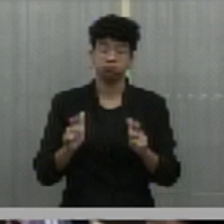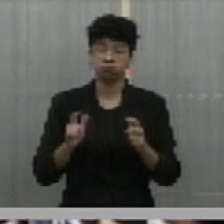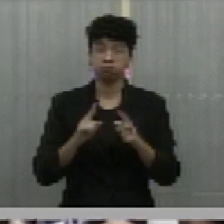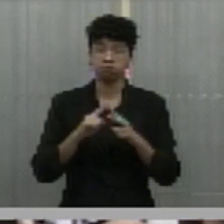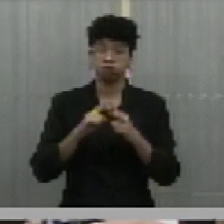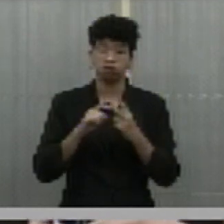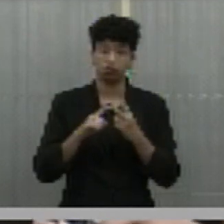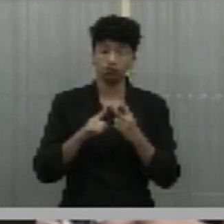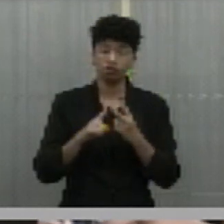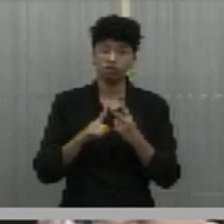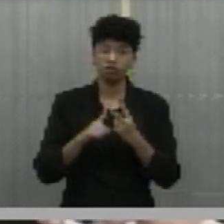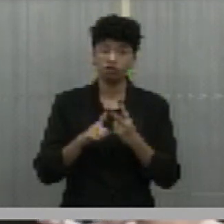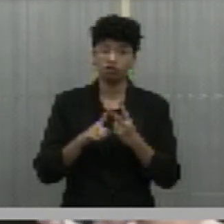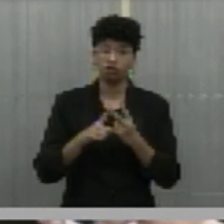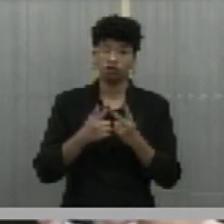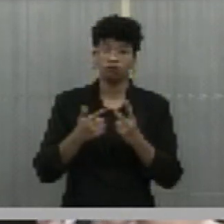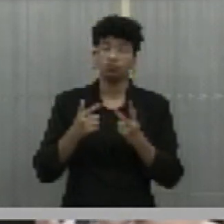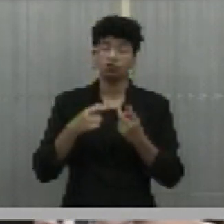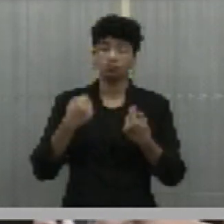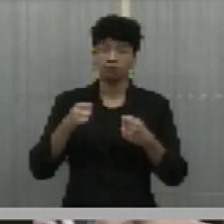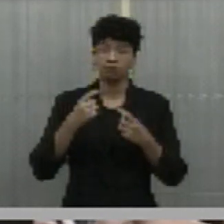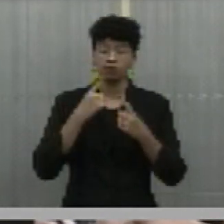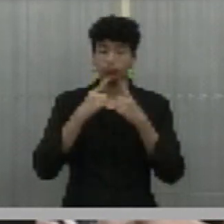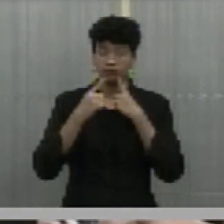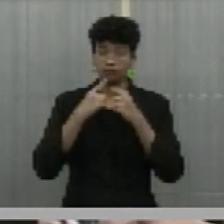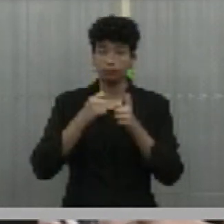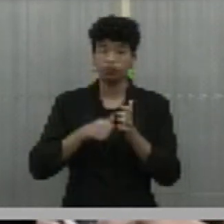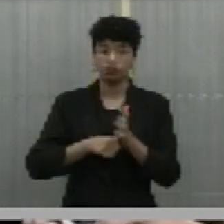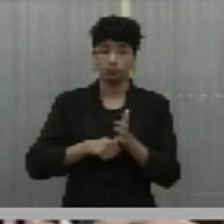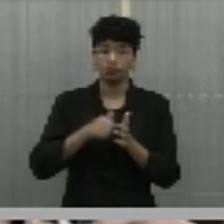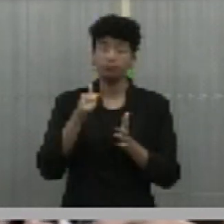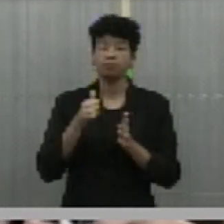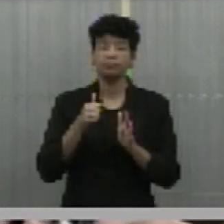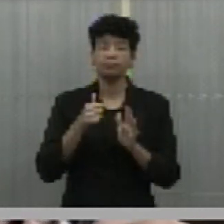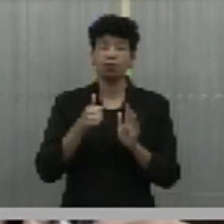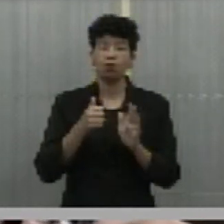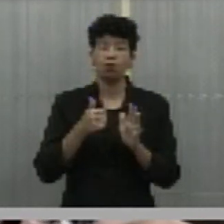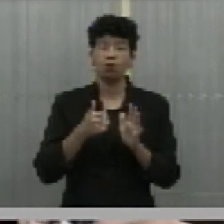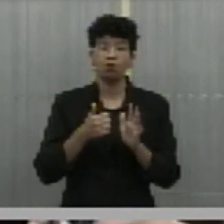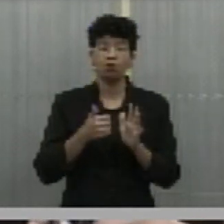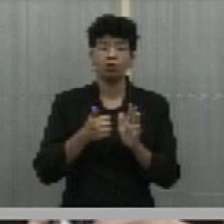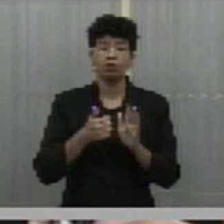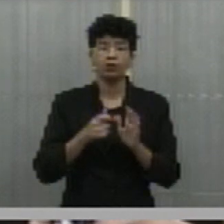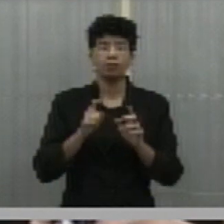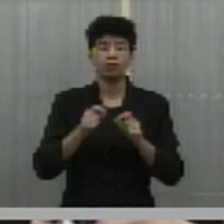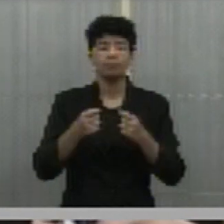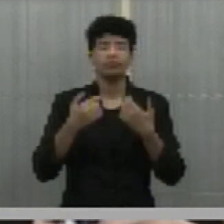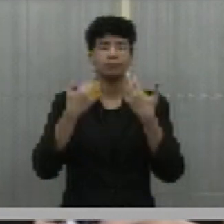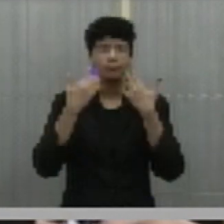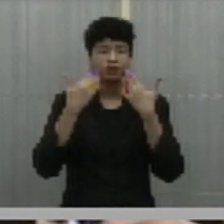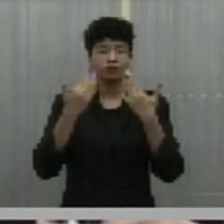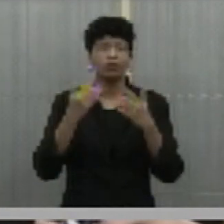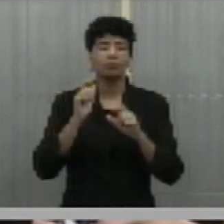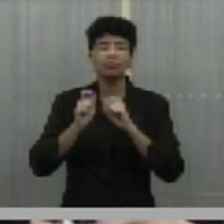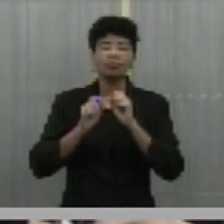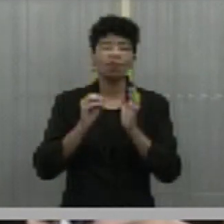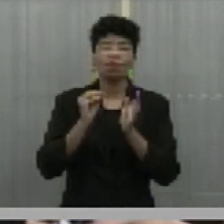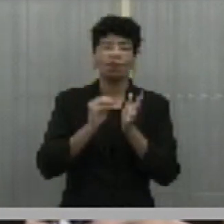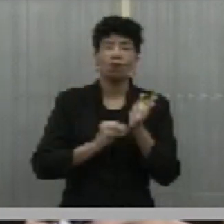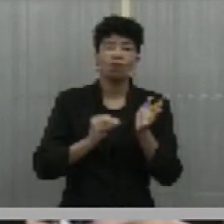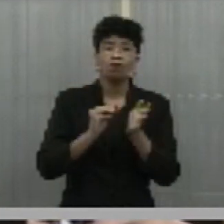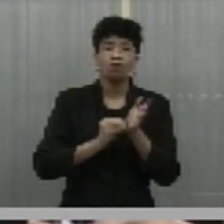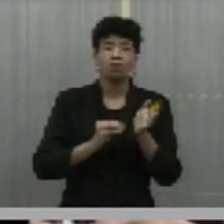os grandes pontos a serem debatidos. O primeiro é que a regulação expõe a falta de